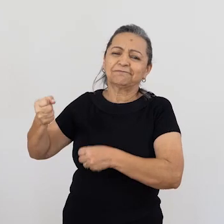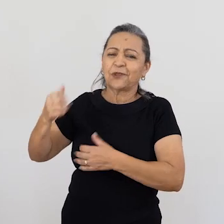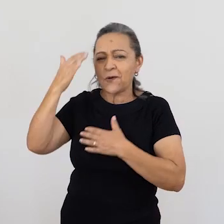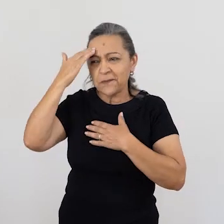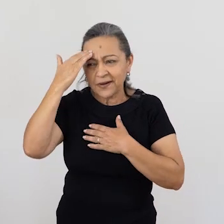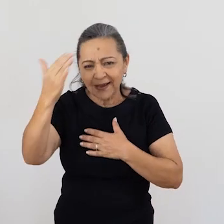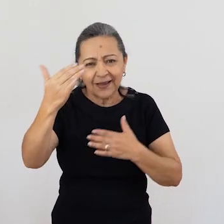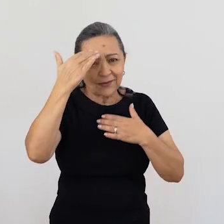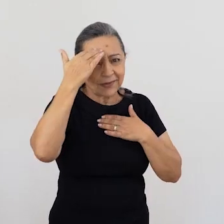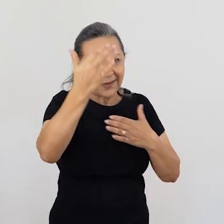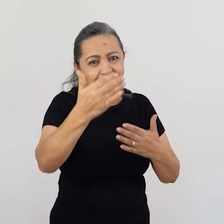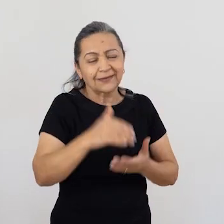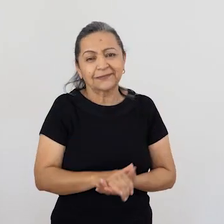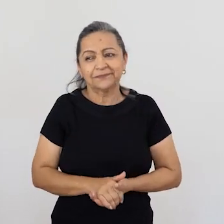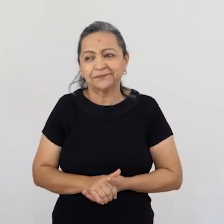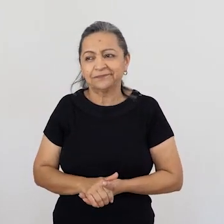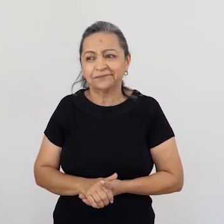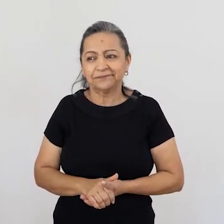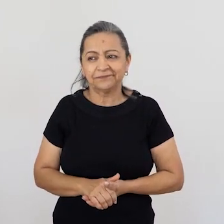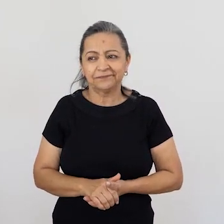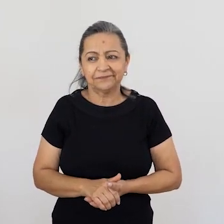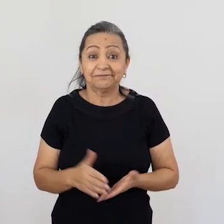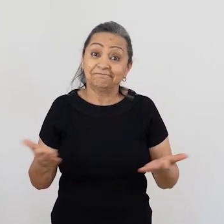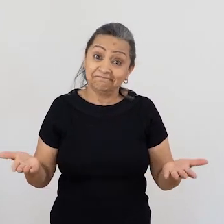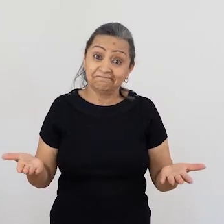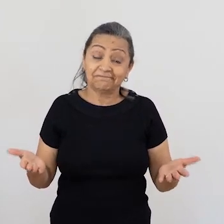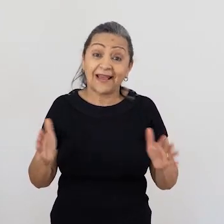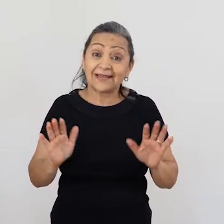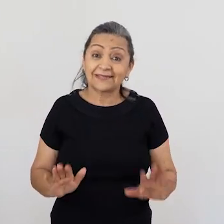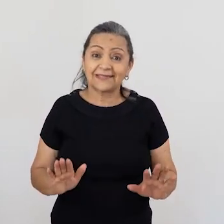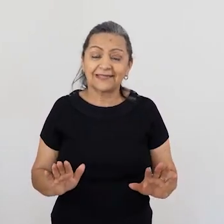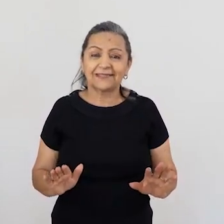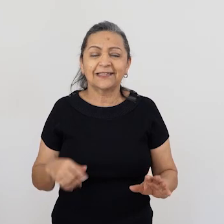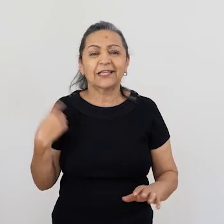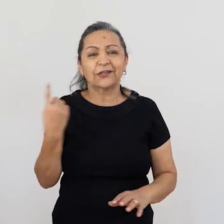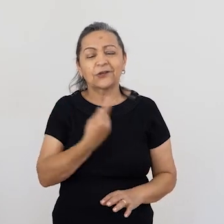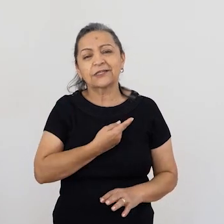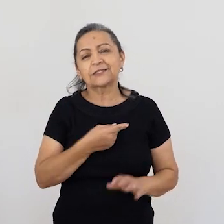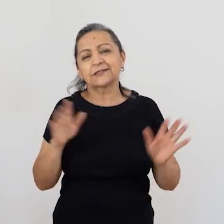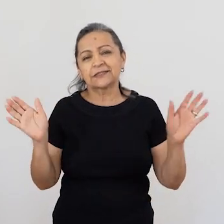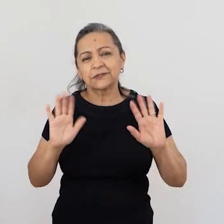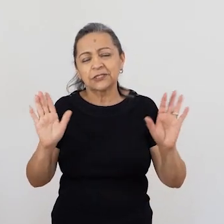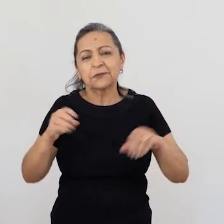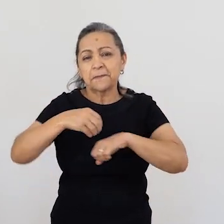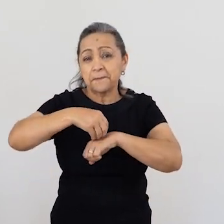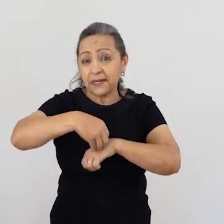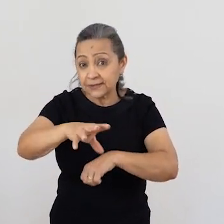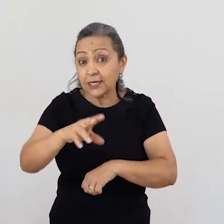cheia de amor, né? E de verdade. Então, cheia de amor, eu me despeço. Obrigada, querida.